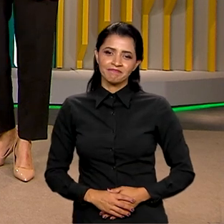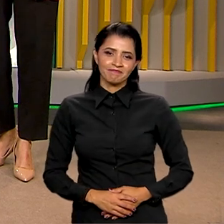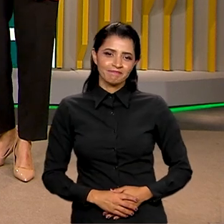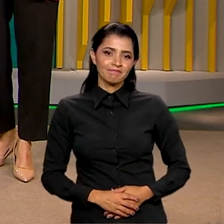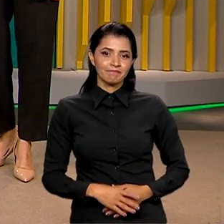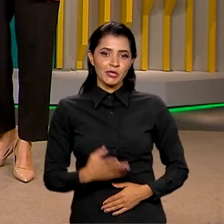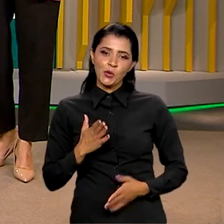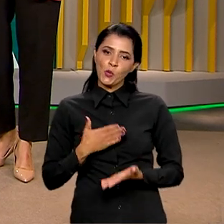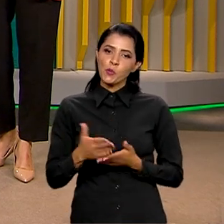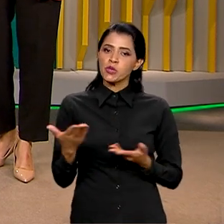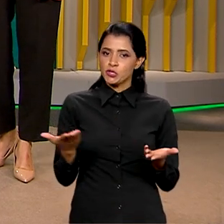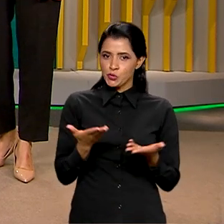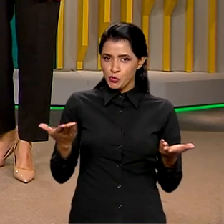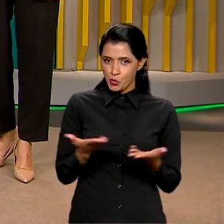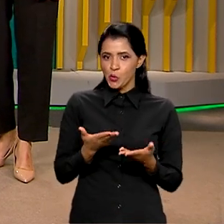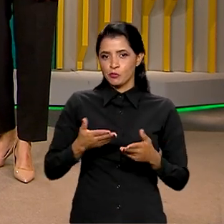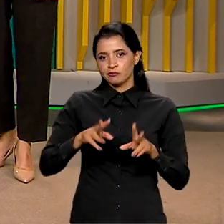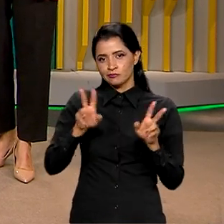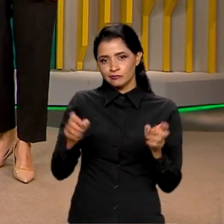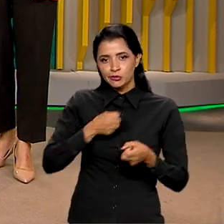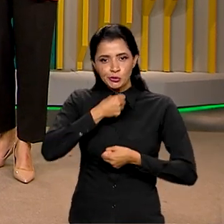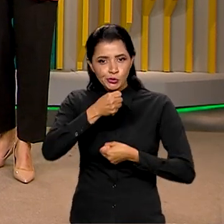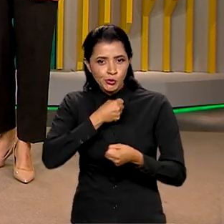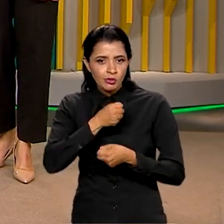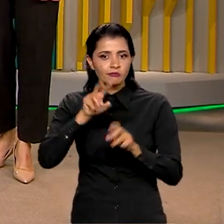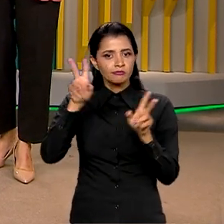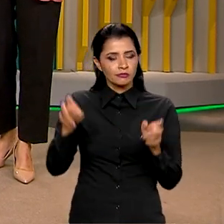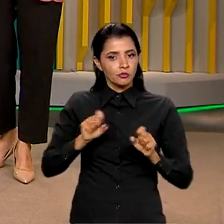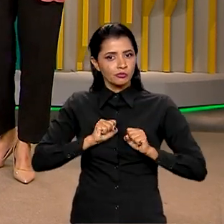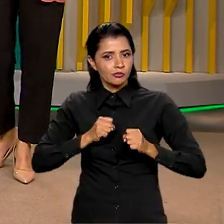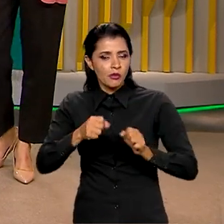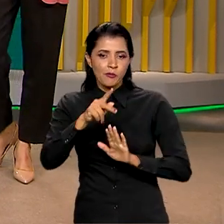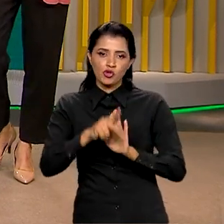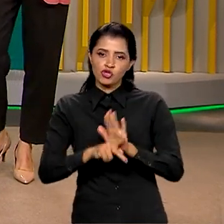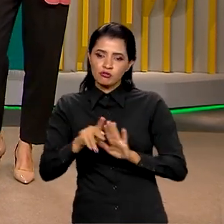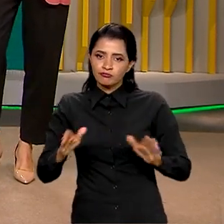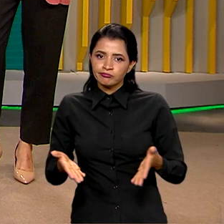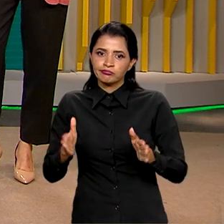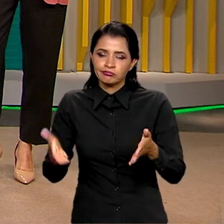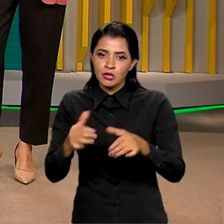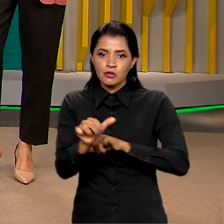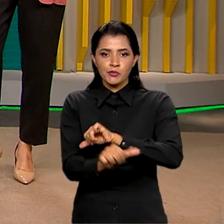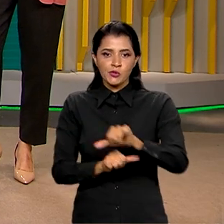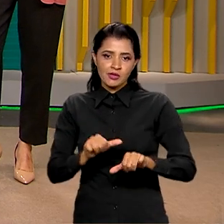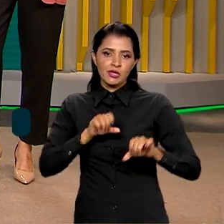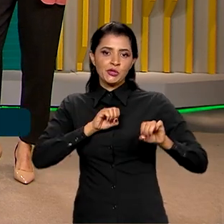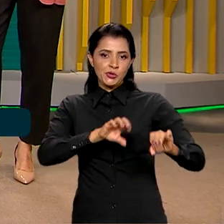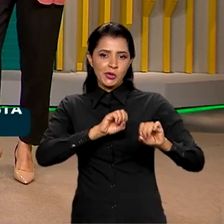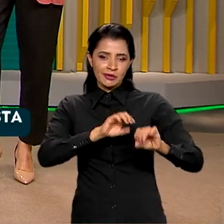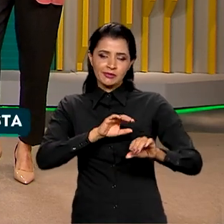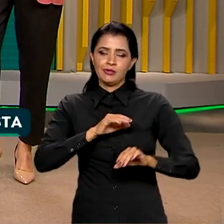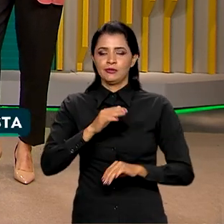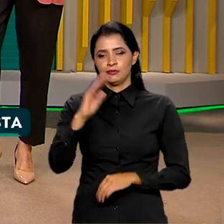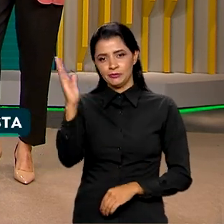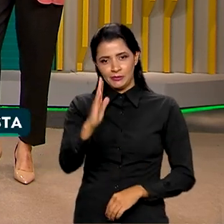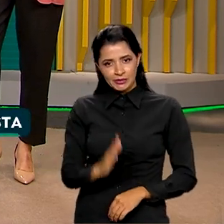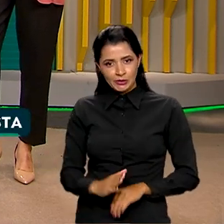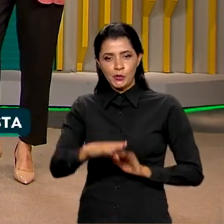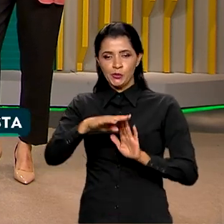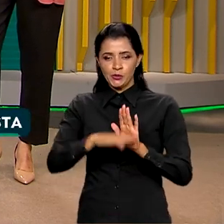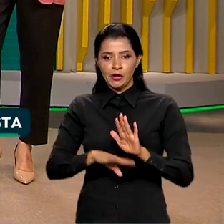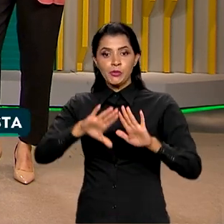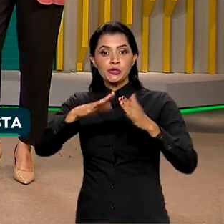E a gente começa esta edição falando de uma iniciativa que vai produzir uma grande mudança na educação brasileira. O programa